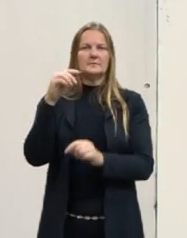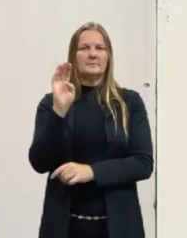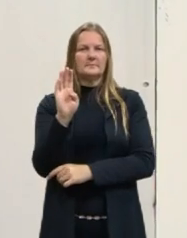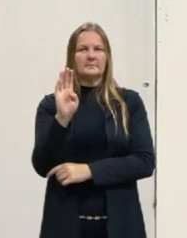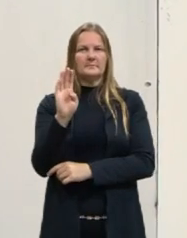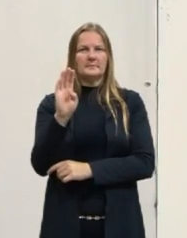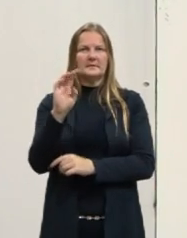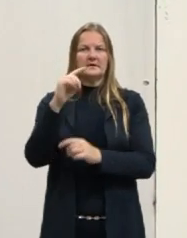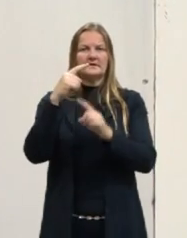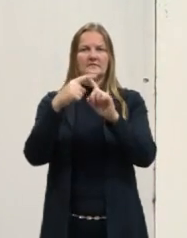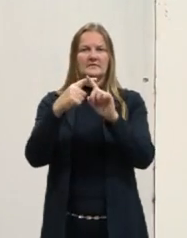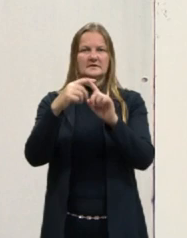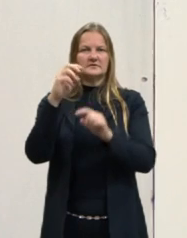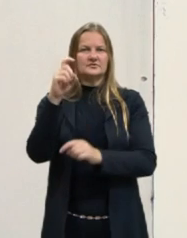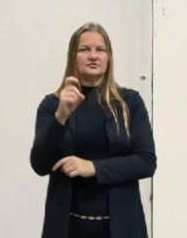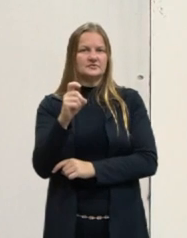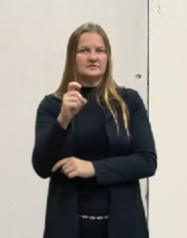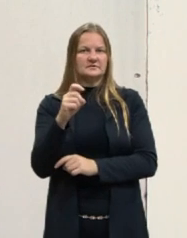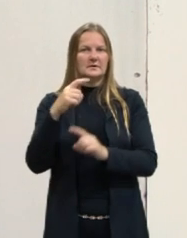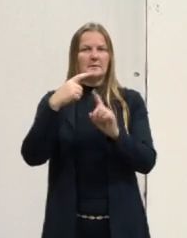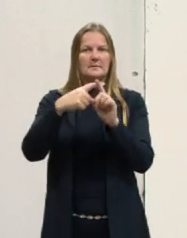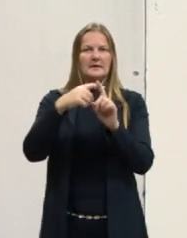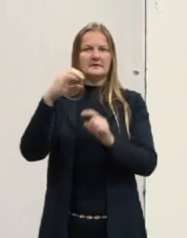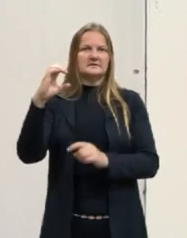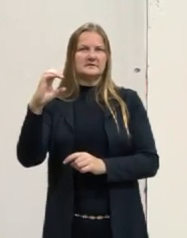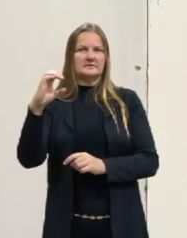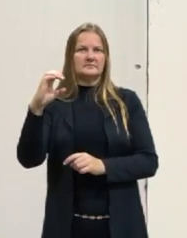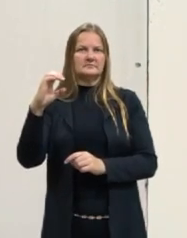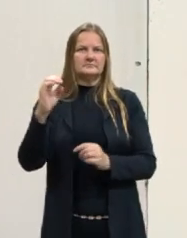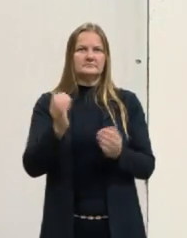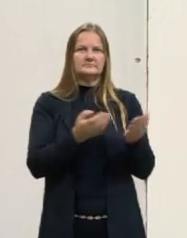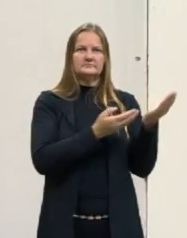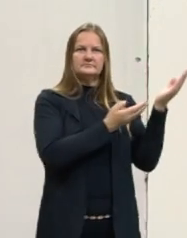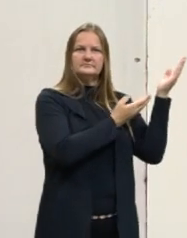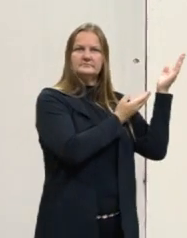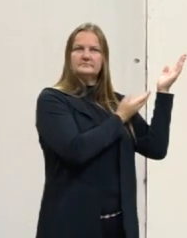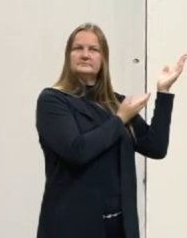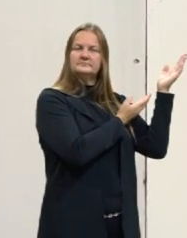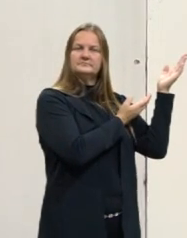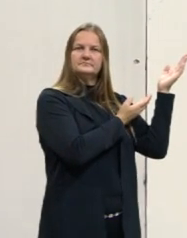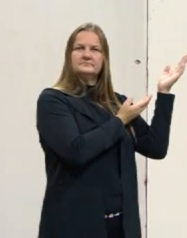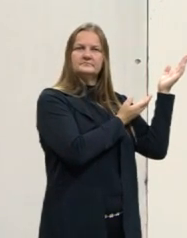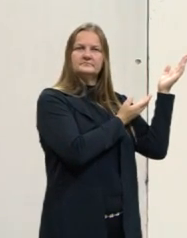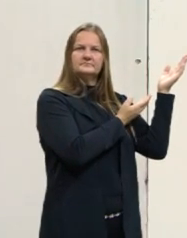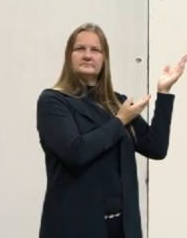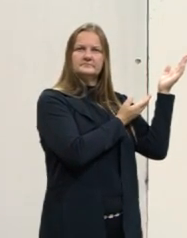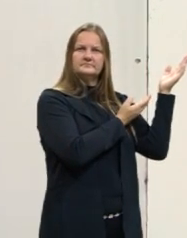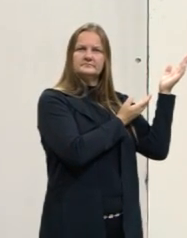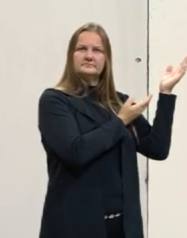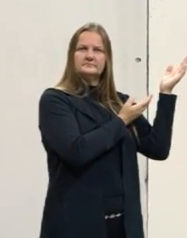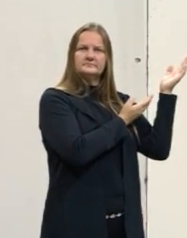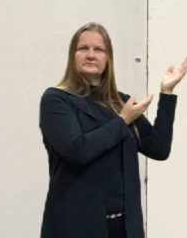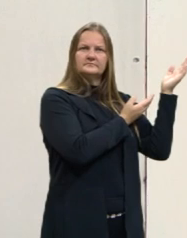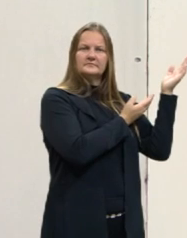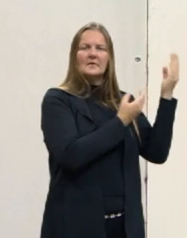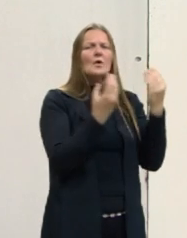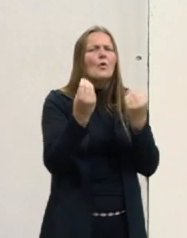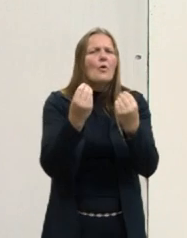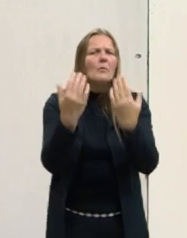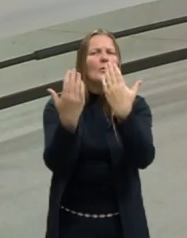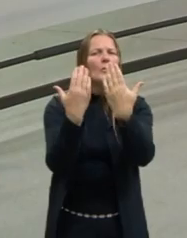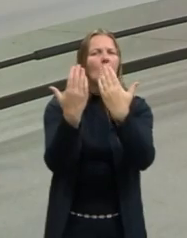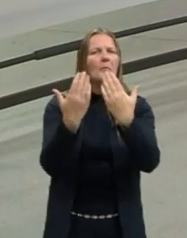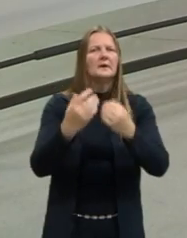vezes X mais C, que é o que a gente costuma ver, né? Como que a gente pode comparar ali, né?